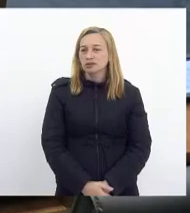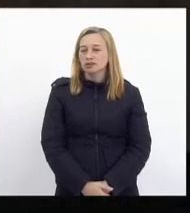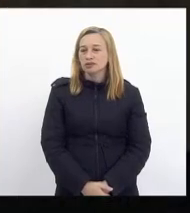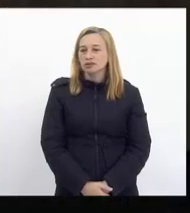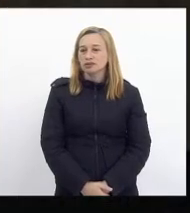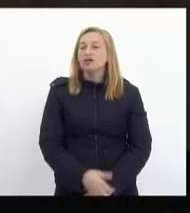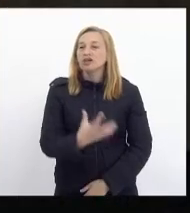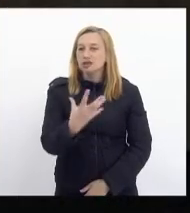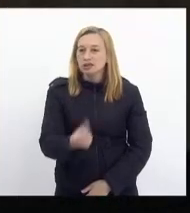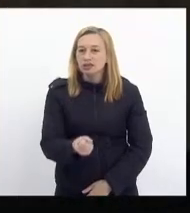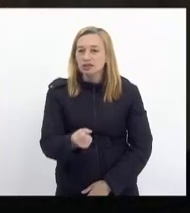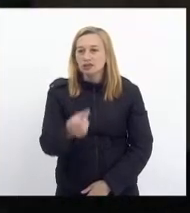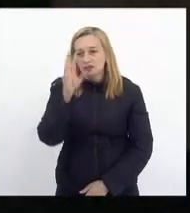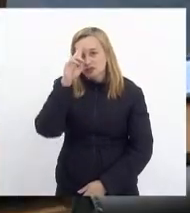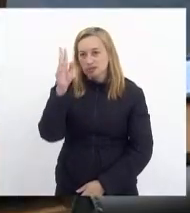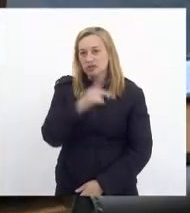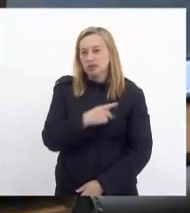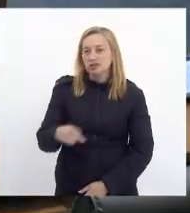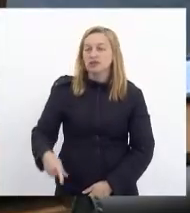Parecia favorável, presidente.